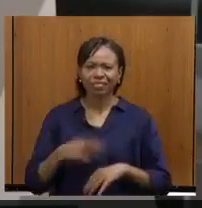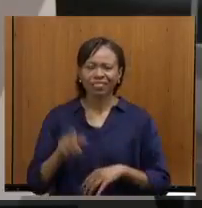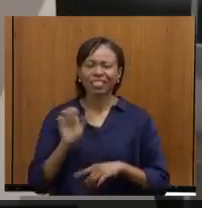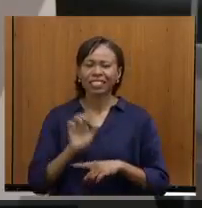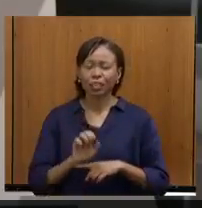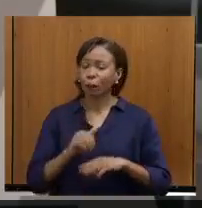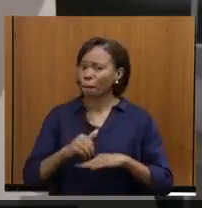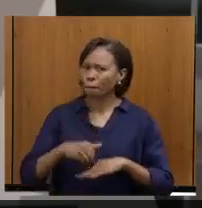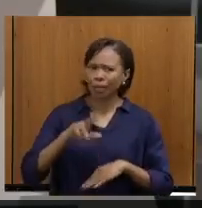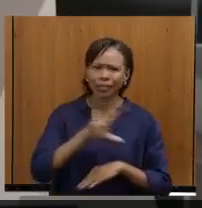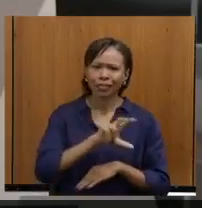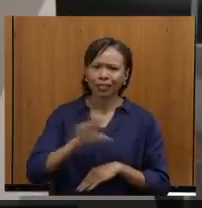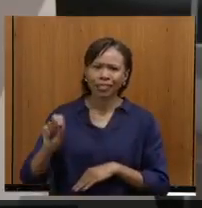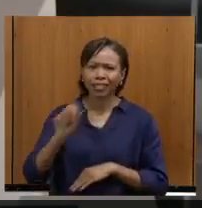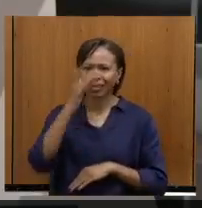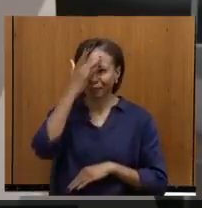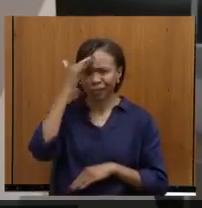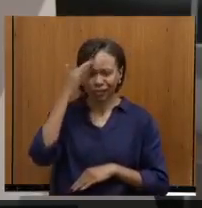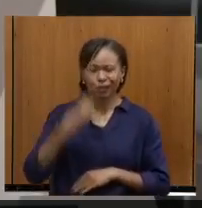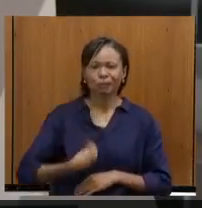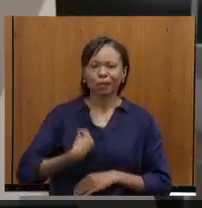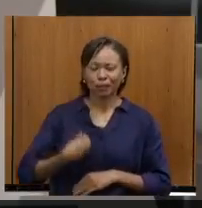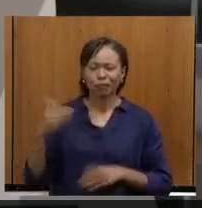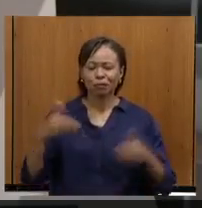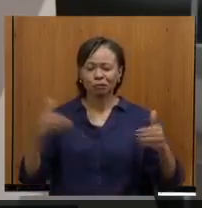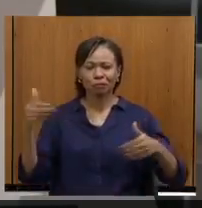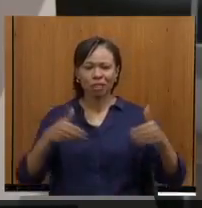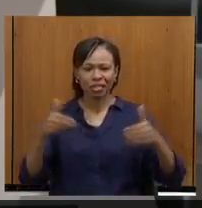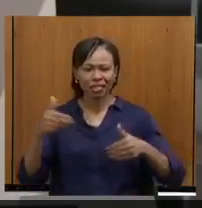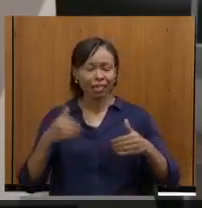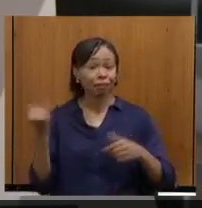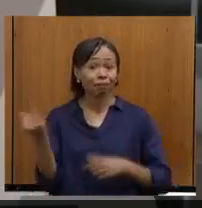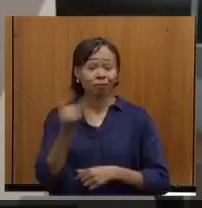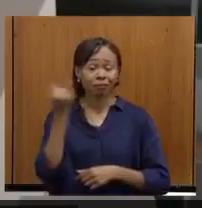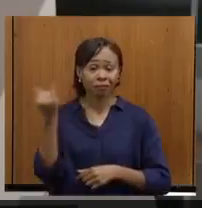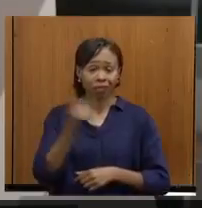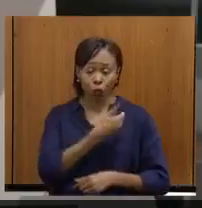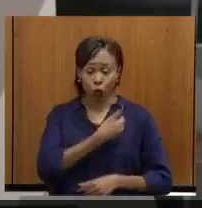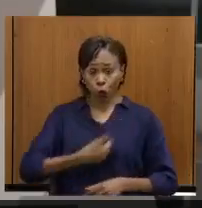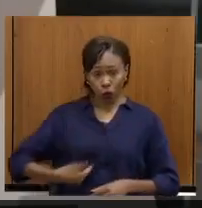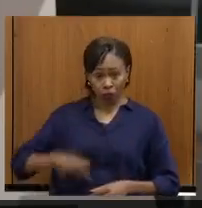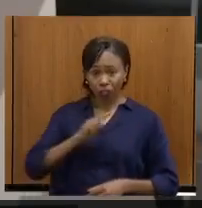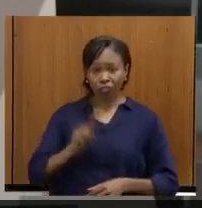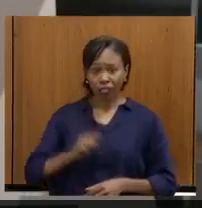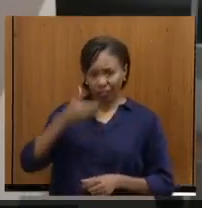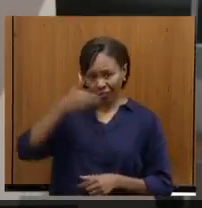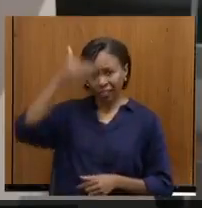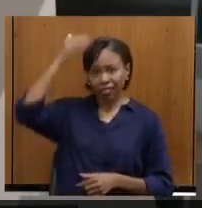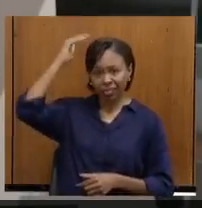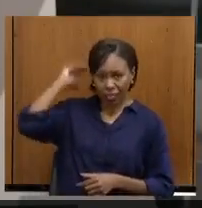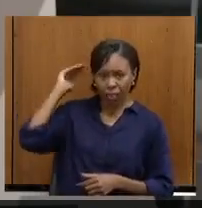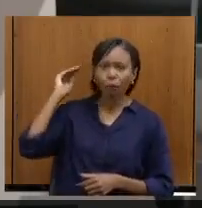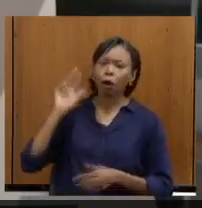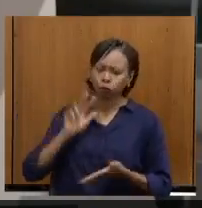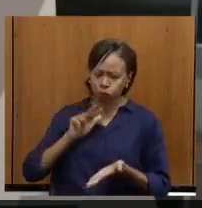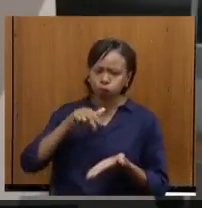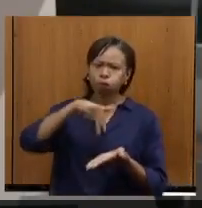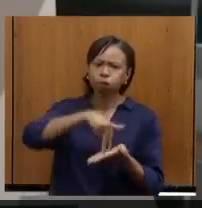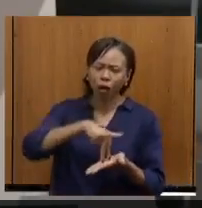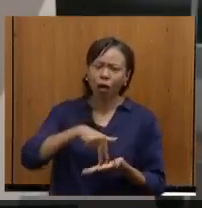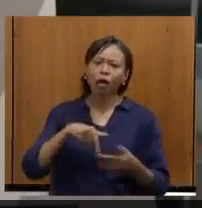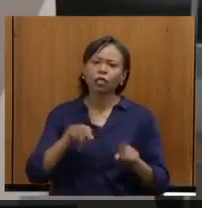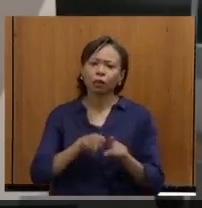Repito, foi um momento importantíssimo. O governador Romeu Zema tirou a sua agenda no dia e foi para lá,